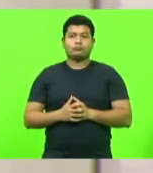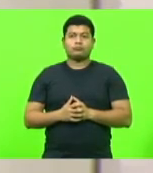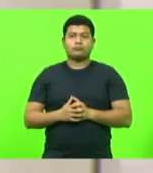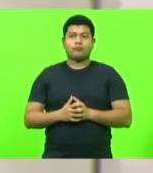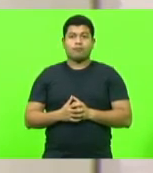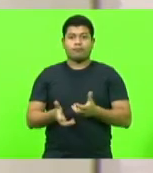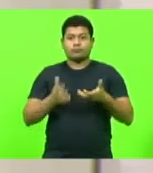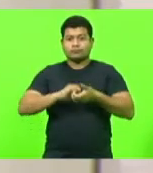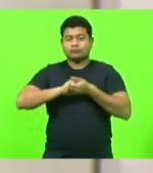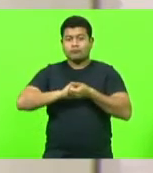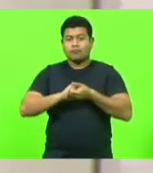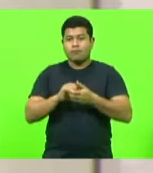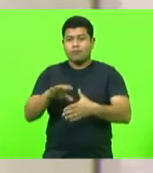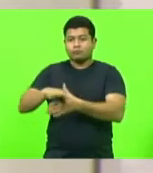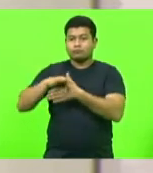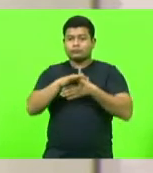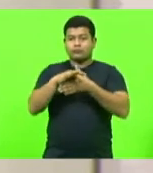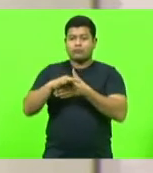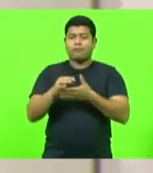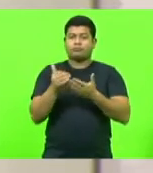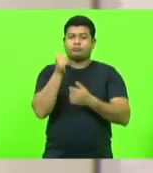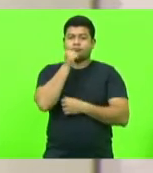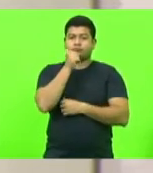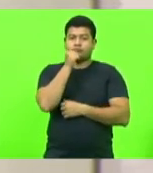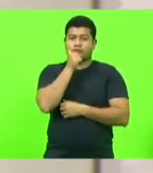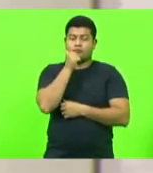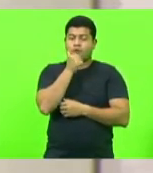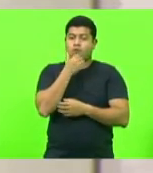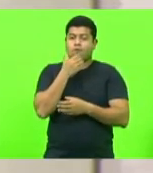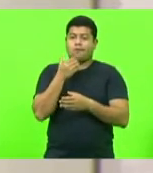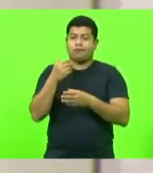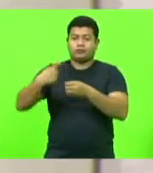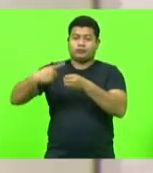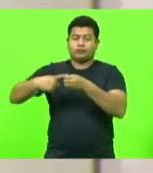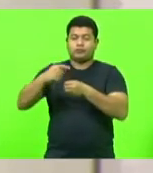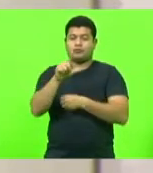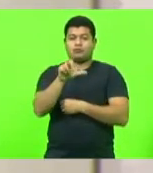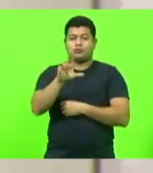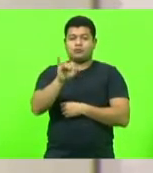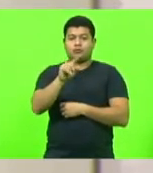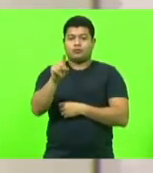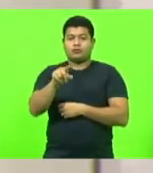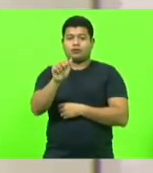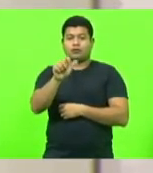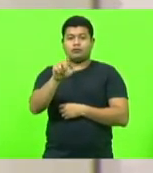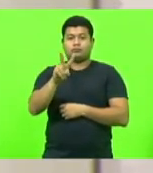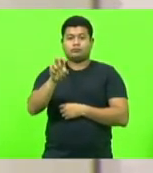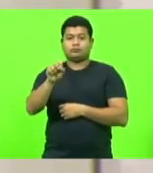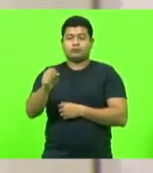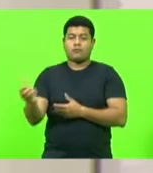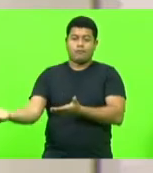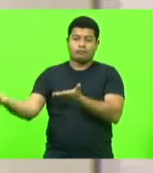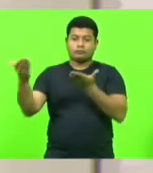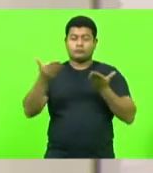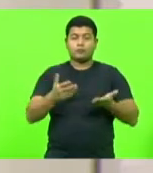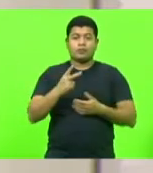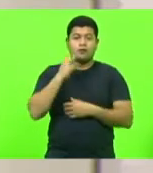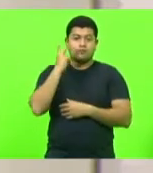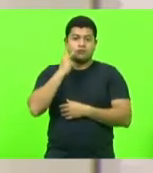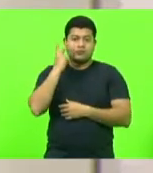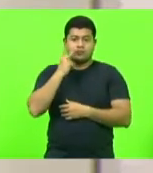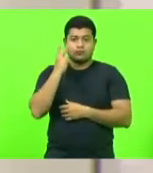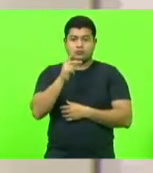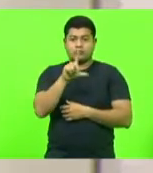município de Luiz Alves, que fazem parte e vieram visitar aqui o nosso plenário, o vereador Lucas, nosso